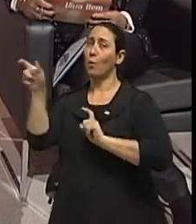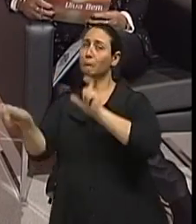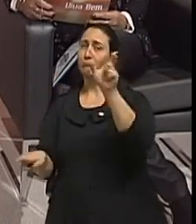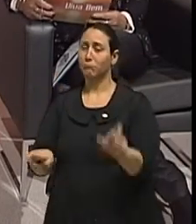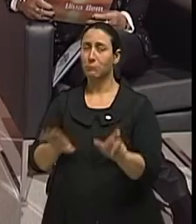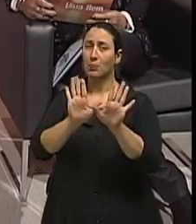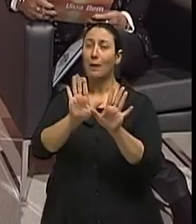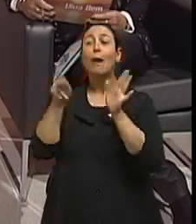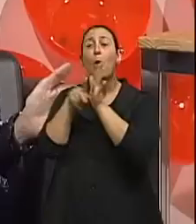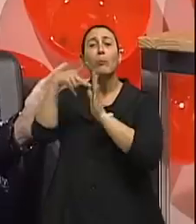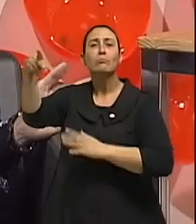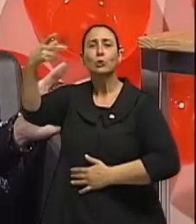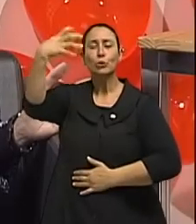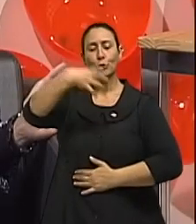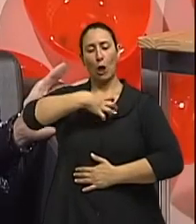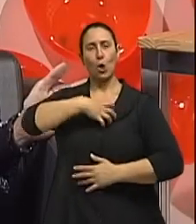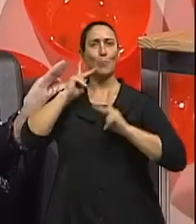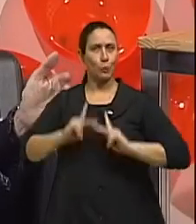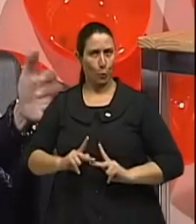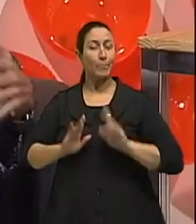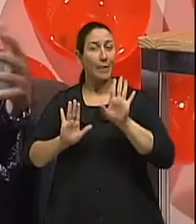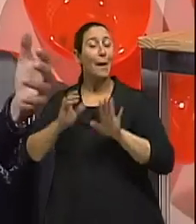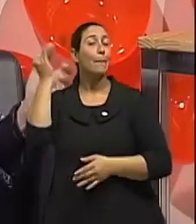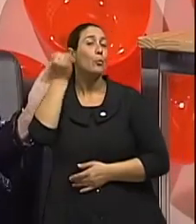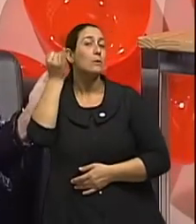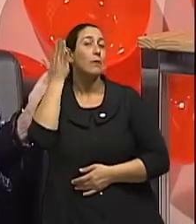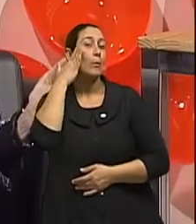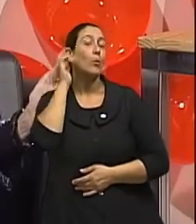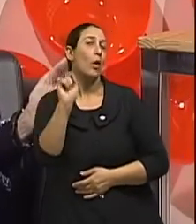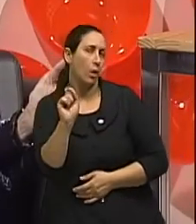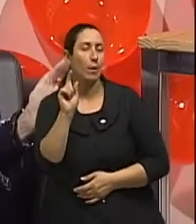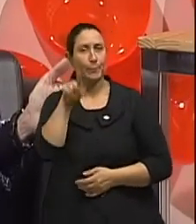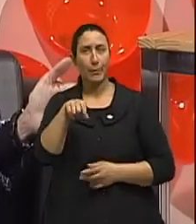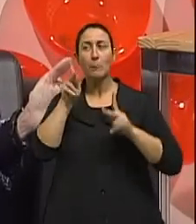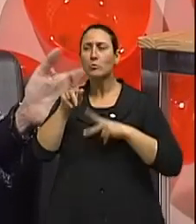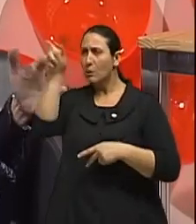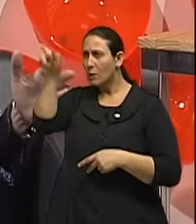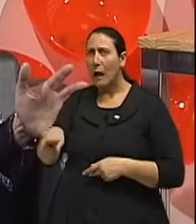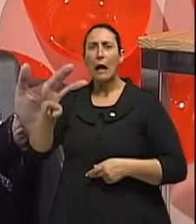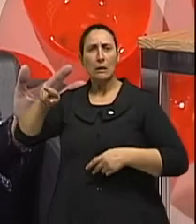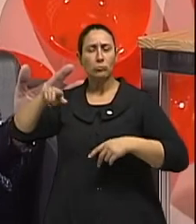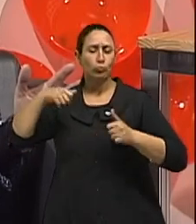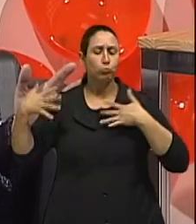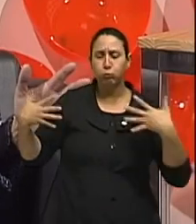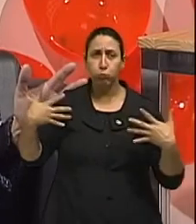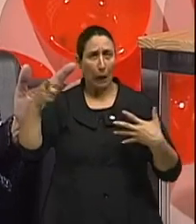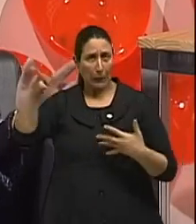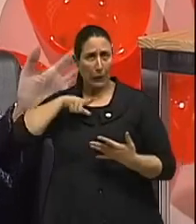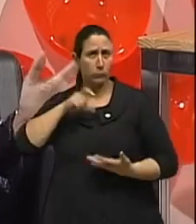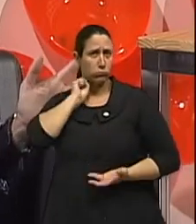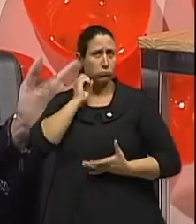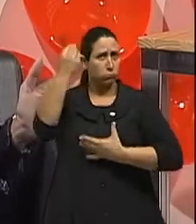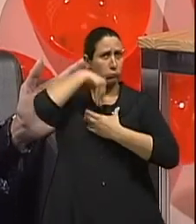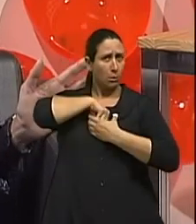personalidade da pessoa. O importante para a pessoa saber como é que ela está gerenciando o seu nível de estresse, é importante que ela avalie